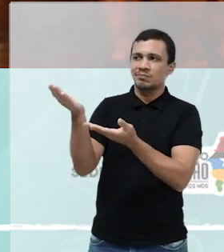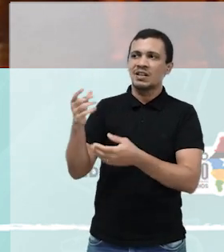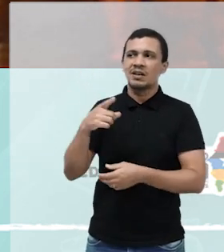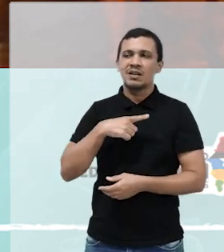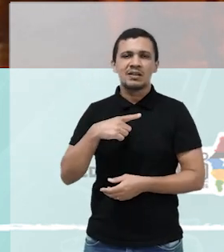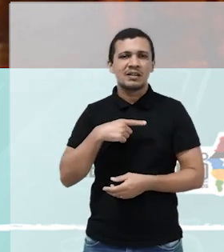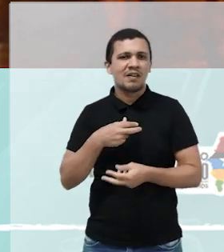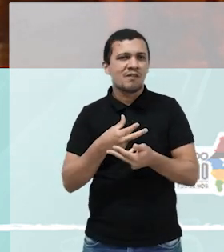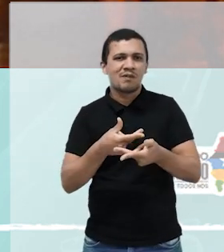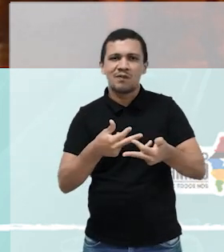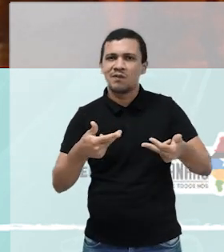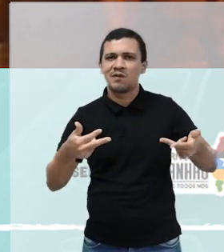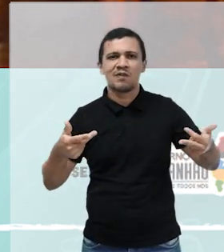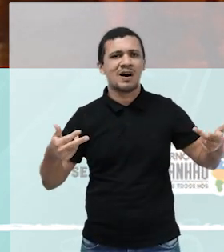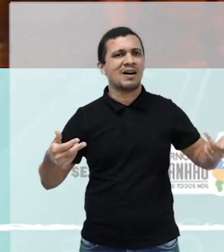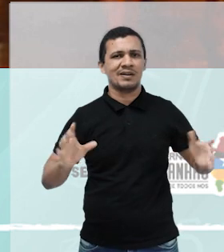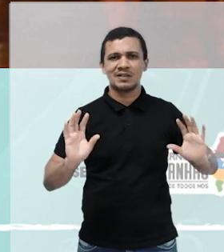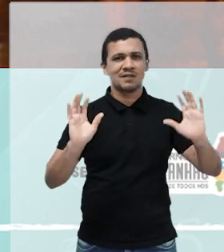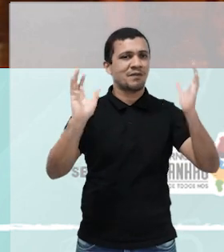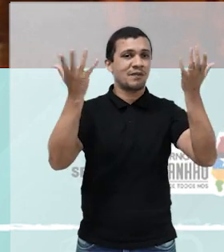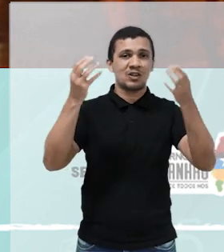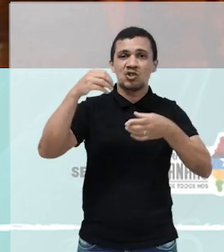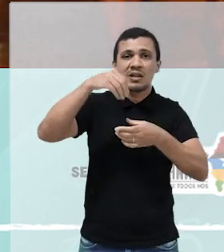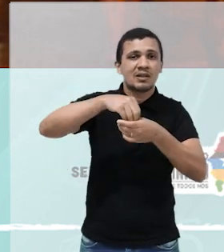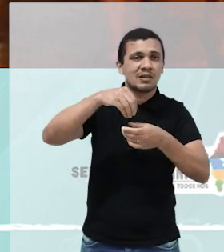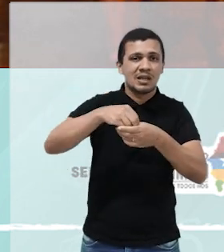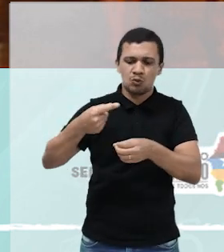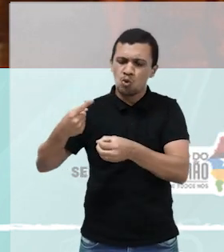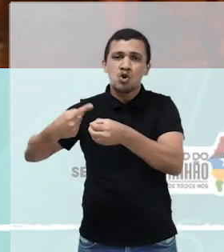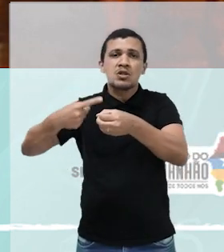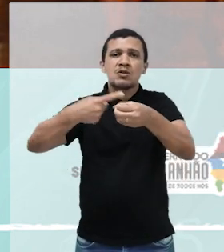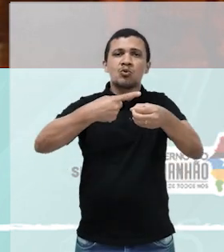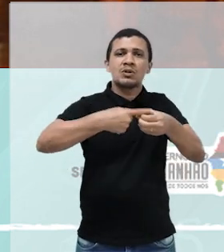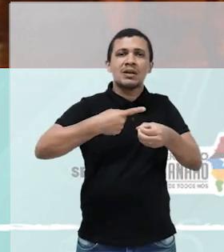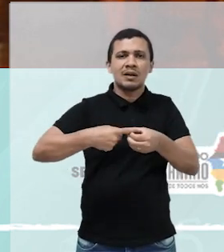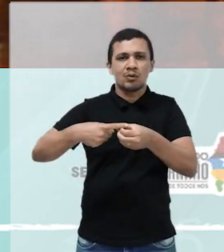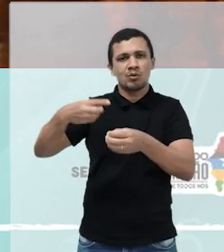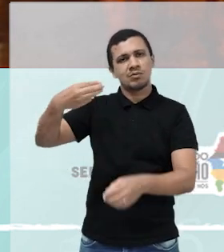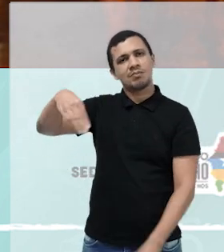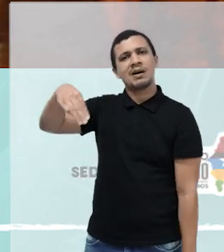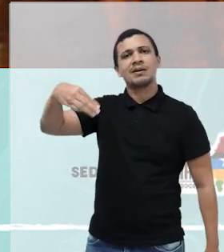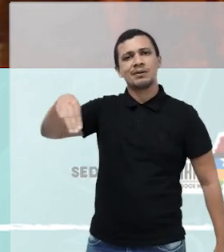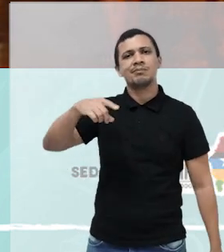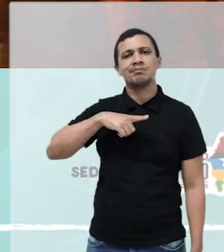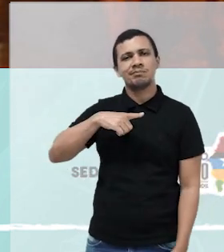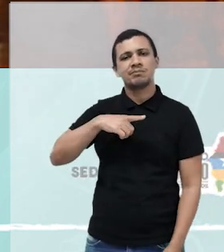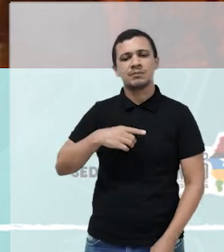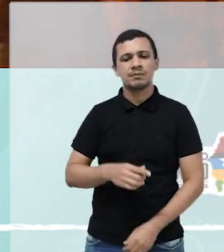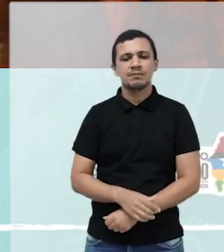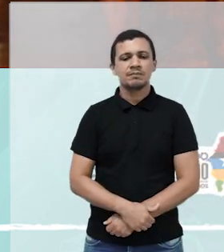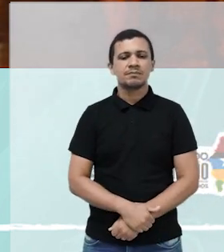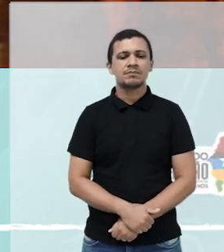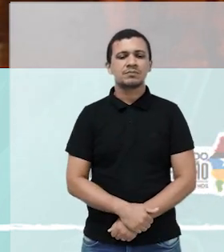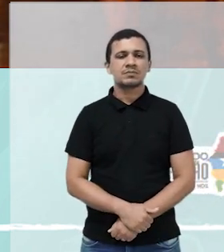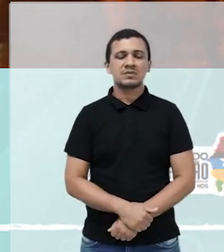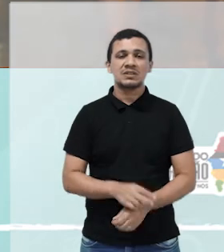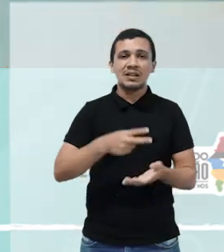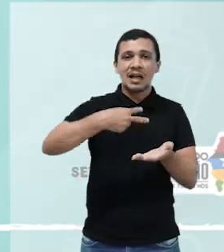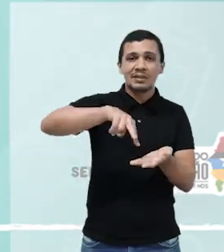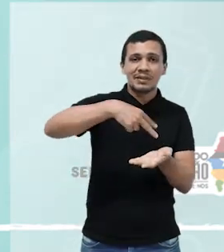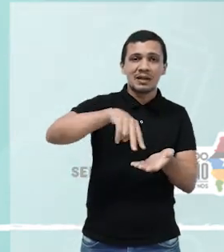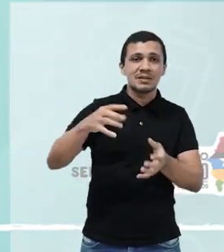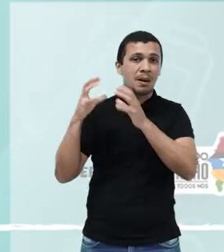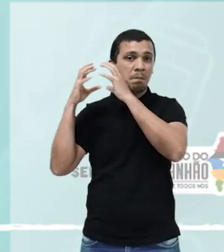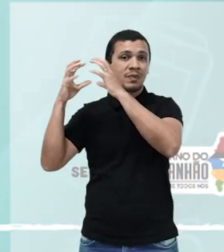Você tem variações no estado do Maranhão, principalmente do meio do estado para cá, para o final, o norte. Dança do coco.